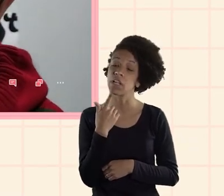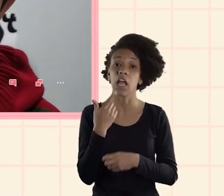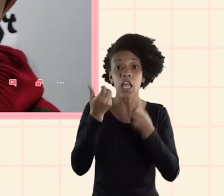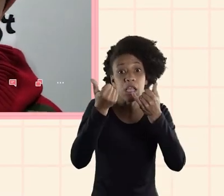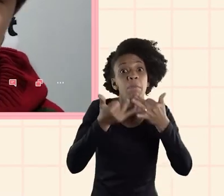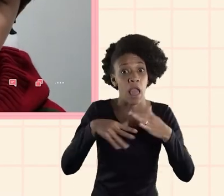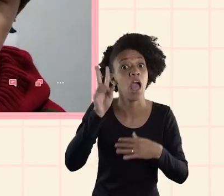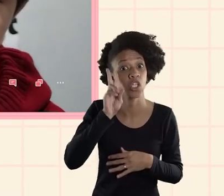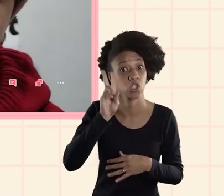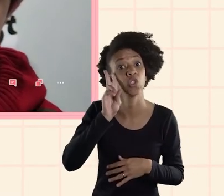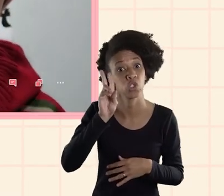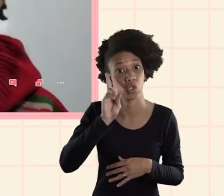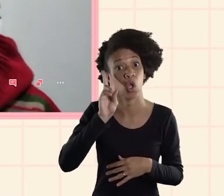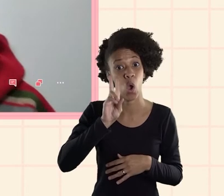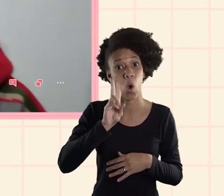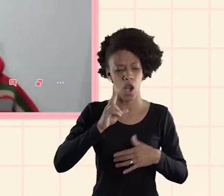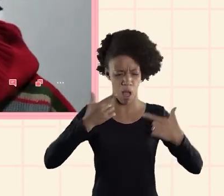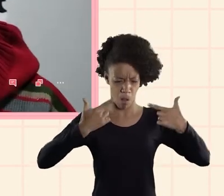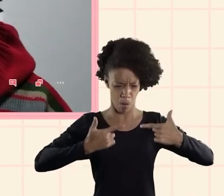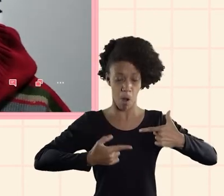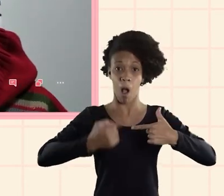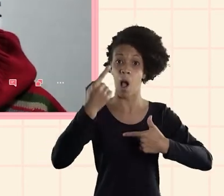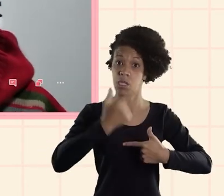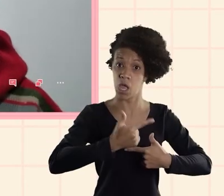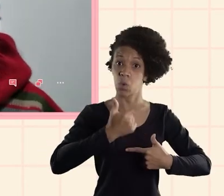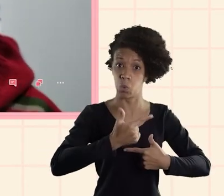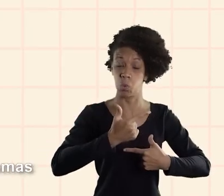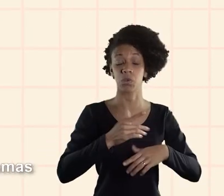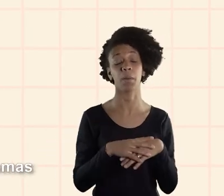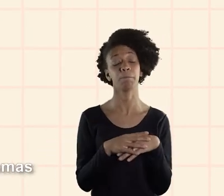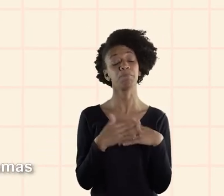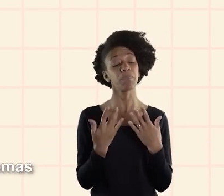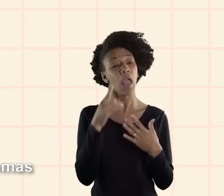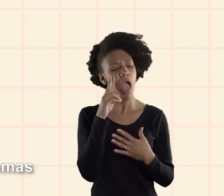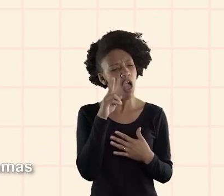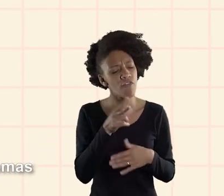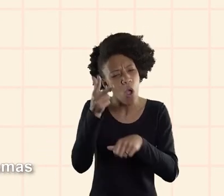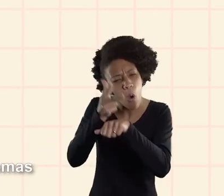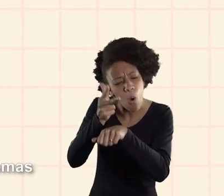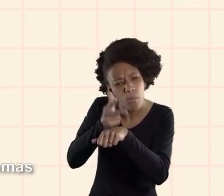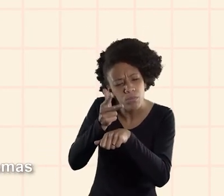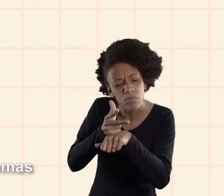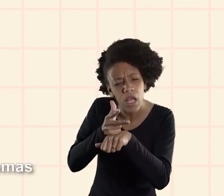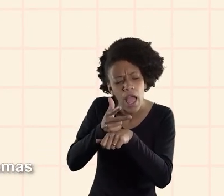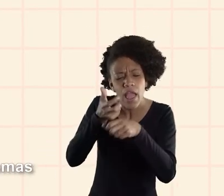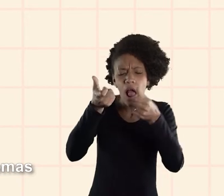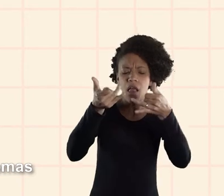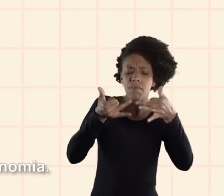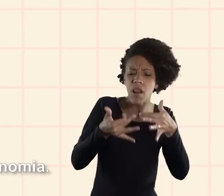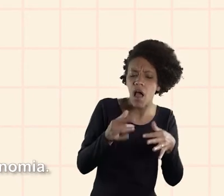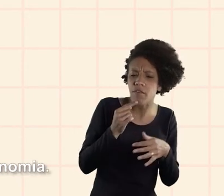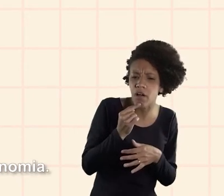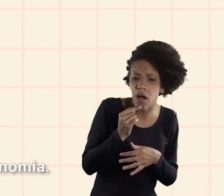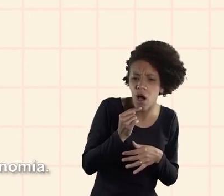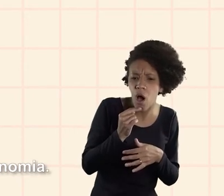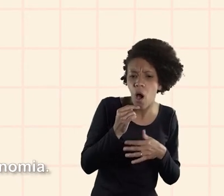de explicar a história em segunda guerra mundial Eu vi um vídeo que tinha umas duas astrônomas